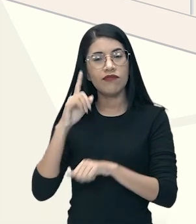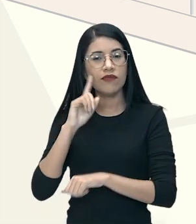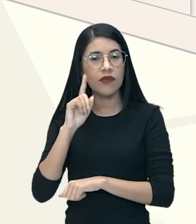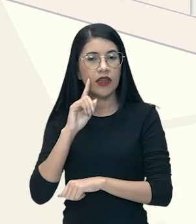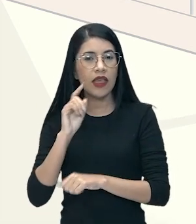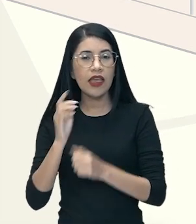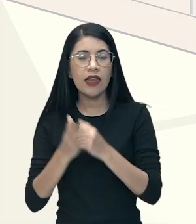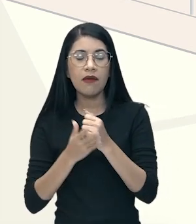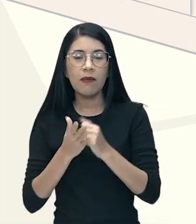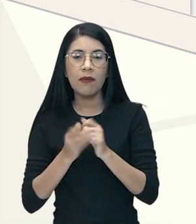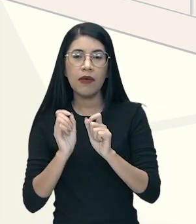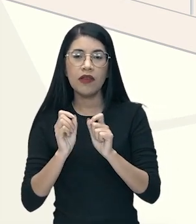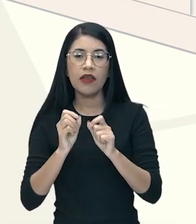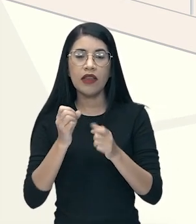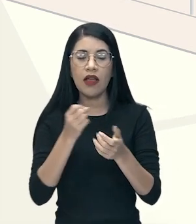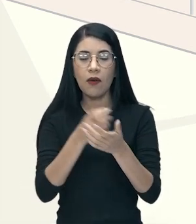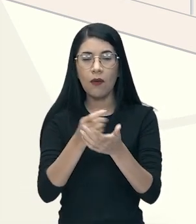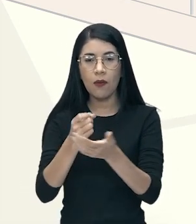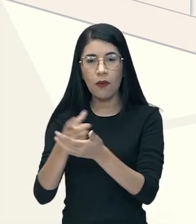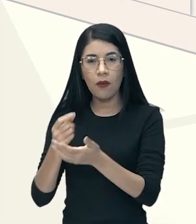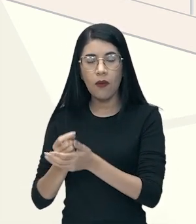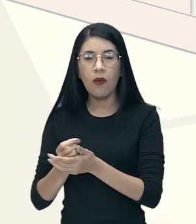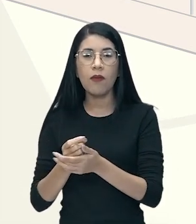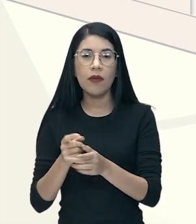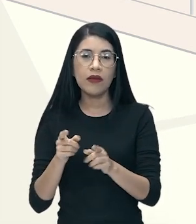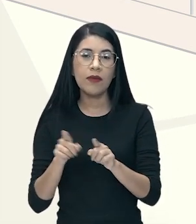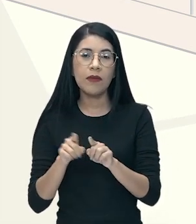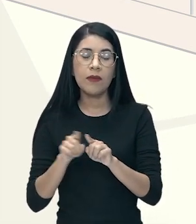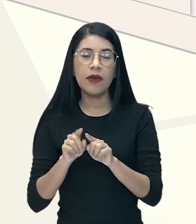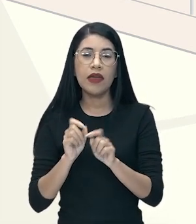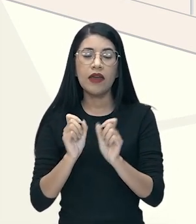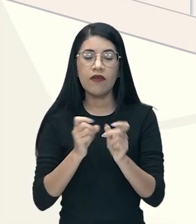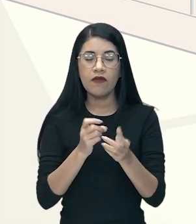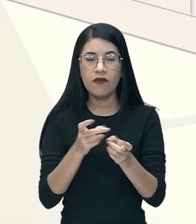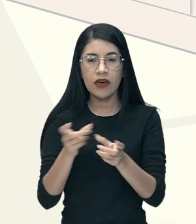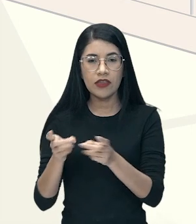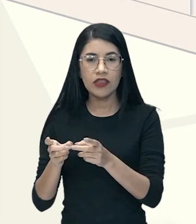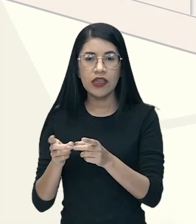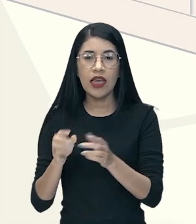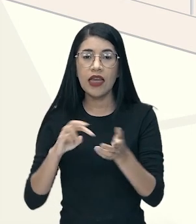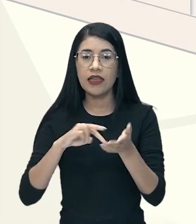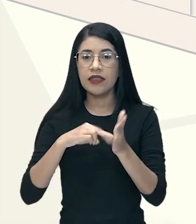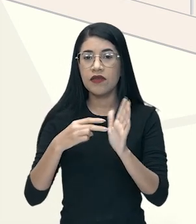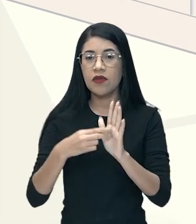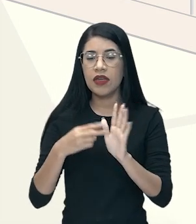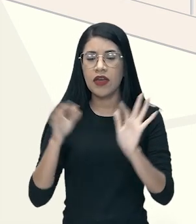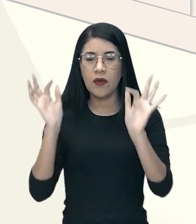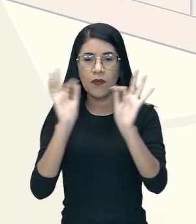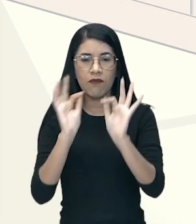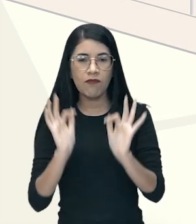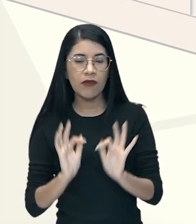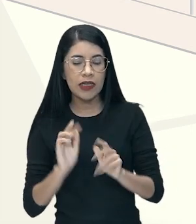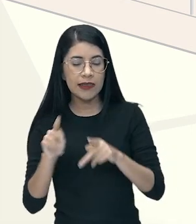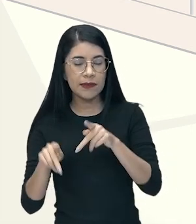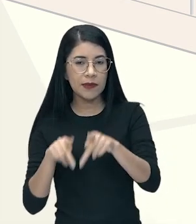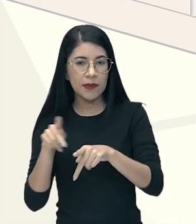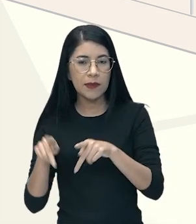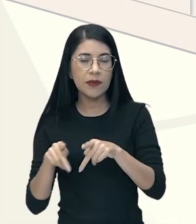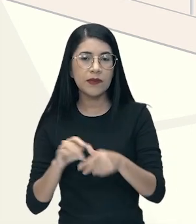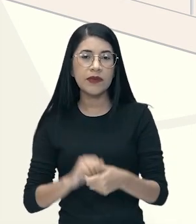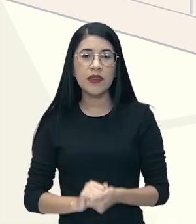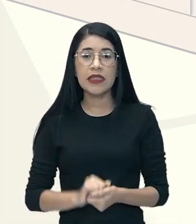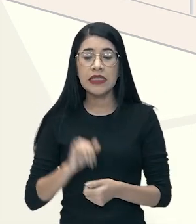consumismo. Você consumir muito era sinônimo de felicidade. Os americanos queriam ter o